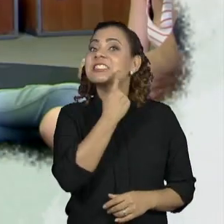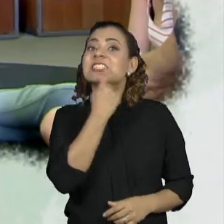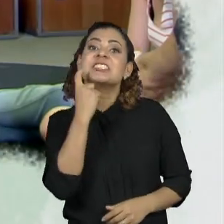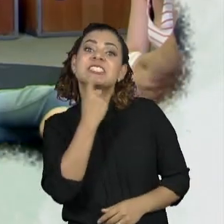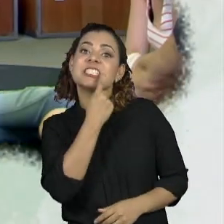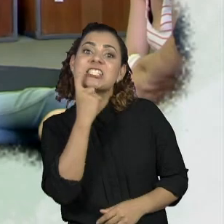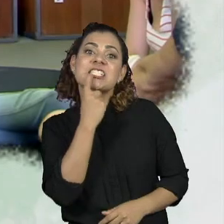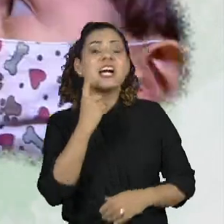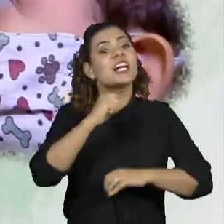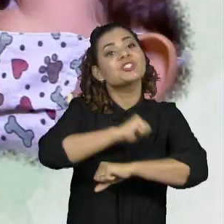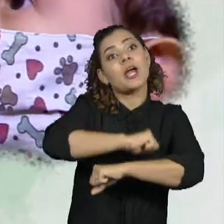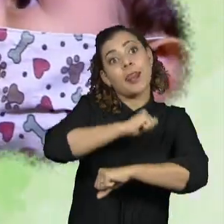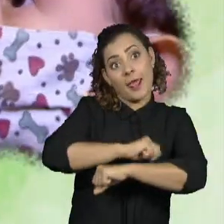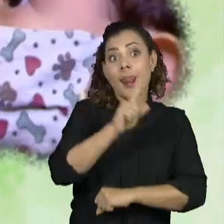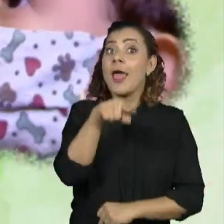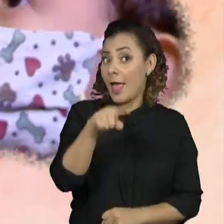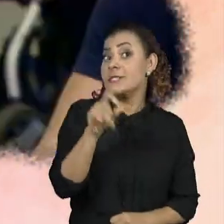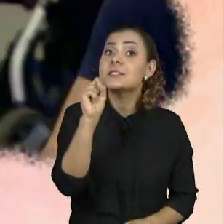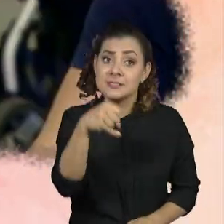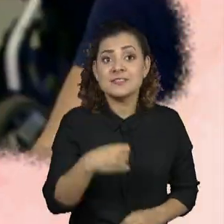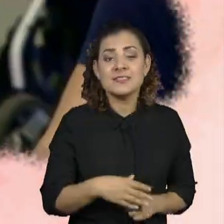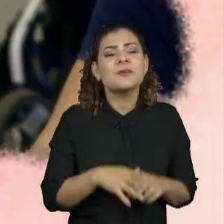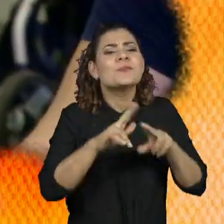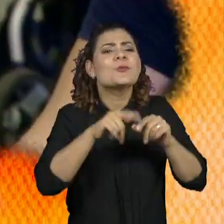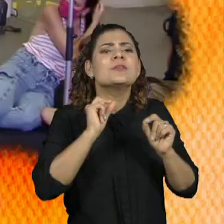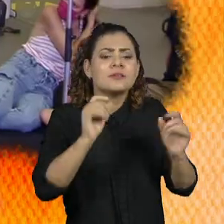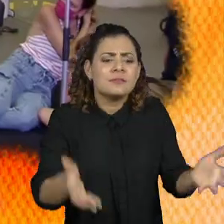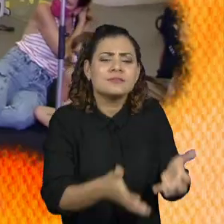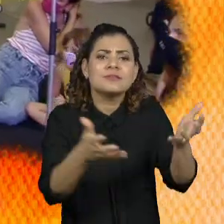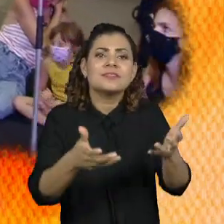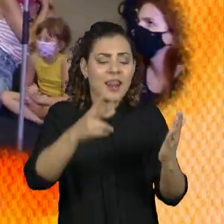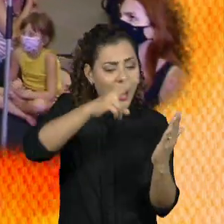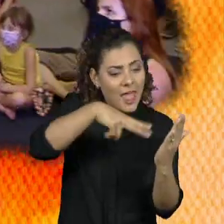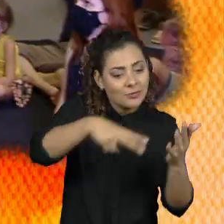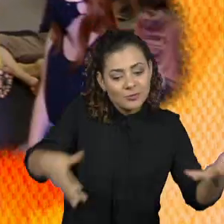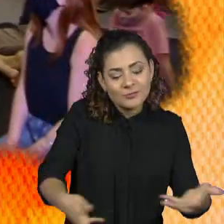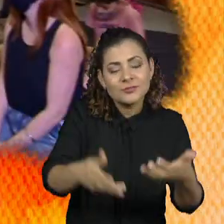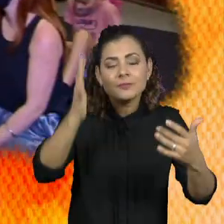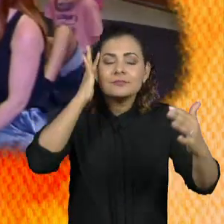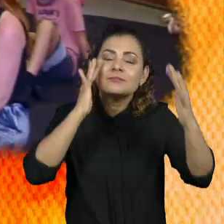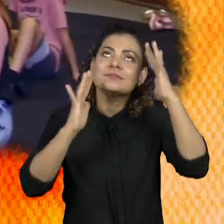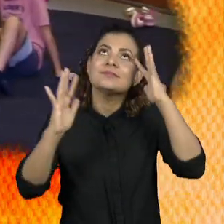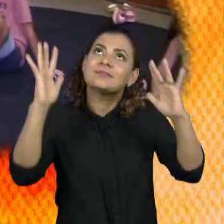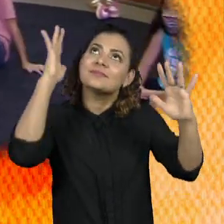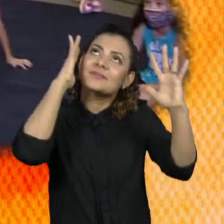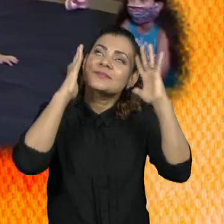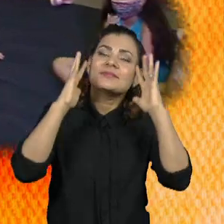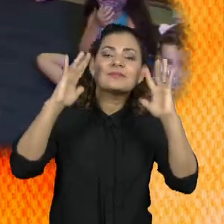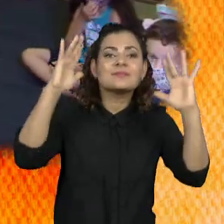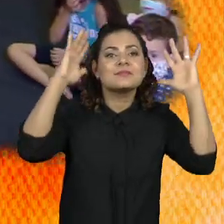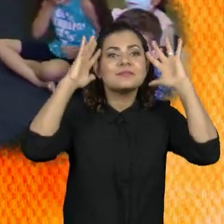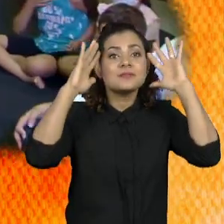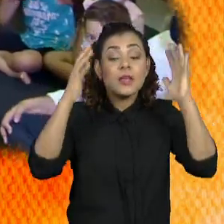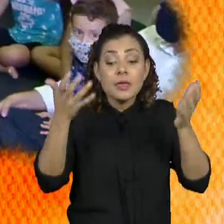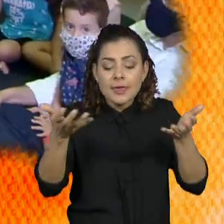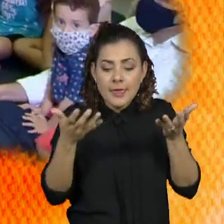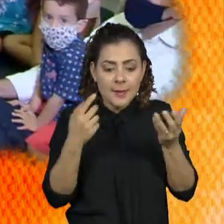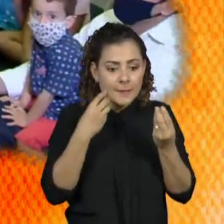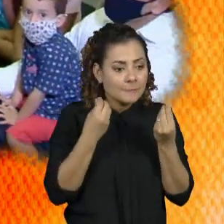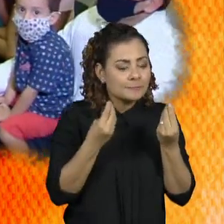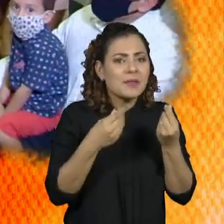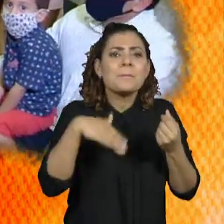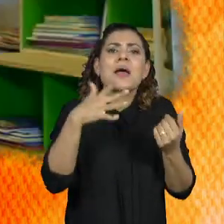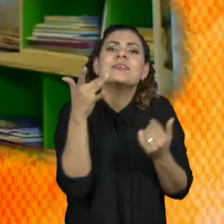Ler capacita o leitor, o deixa pronto para semear pensamentos. A gente queria algo que fosse mais